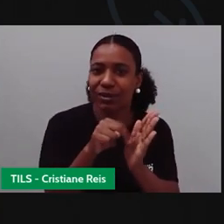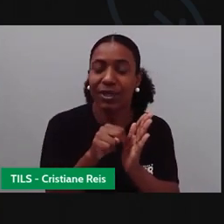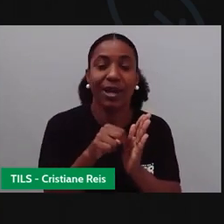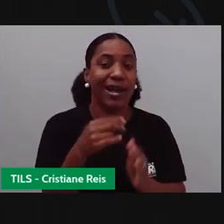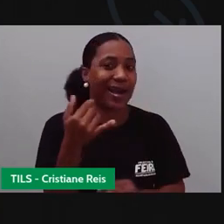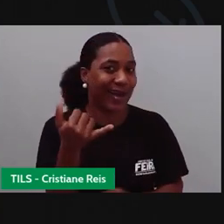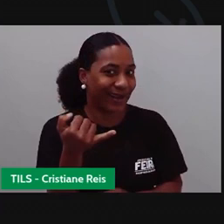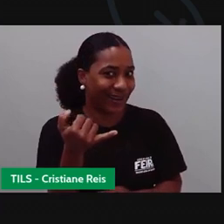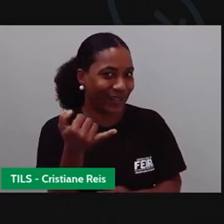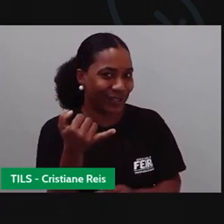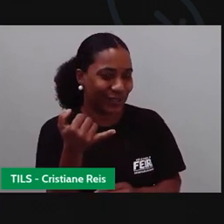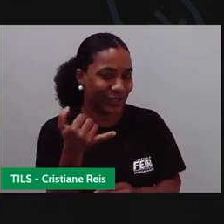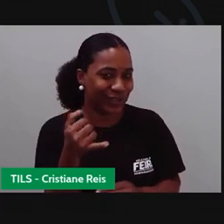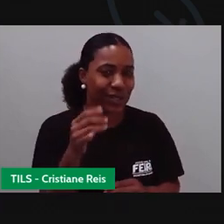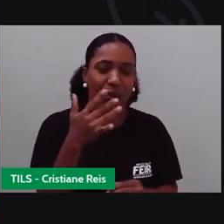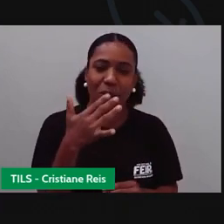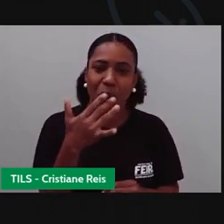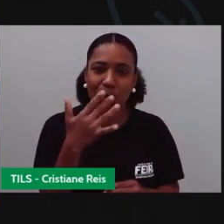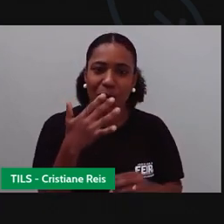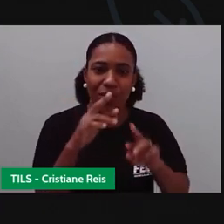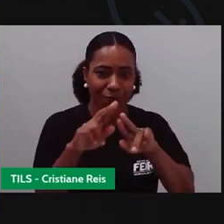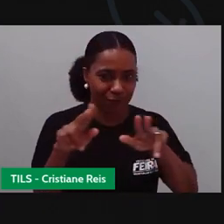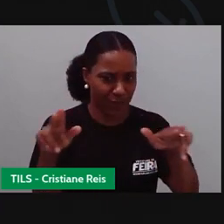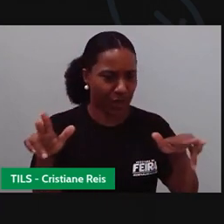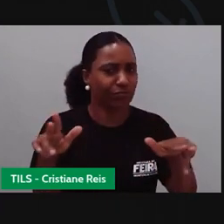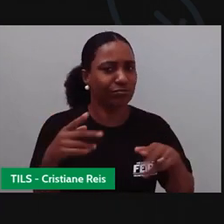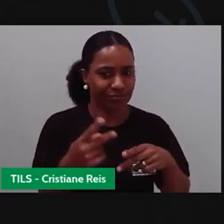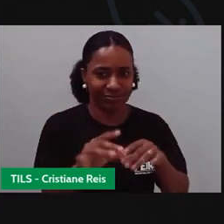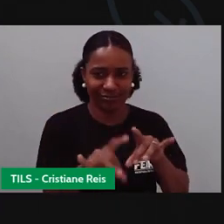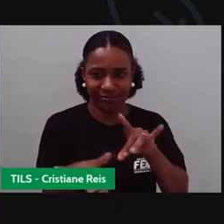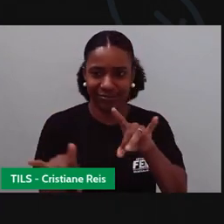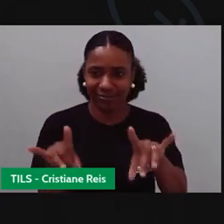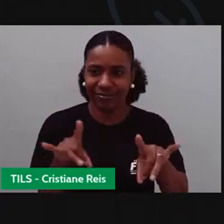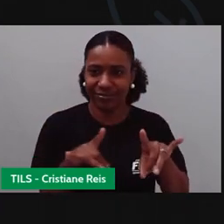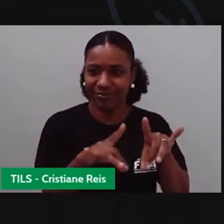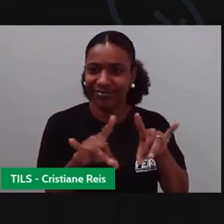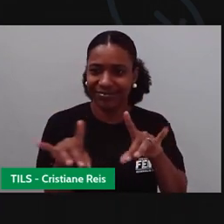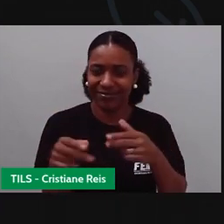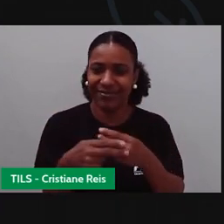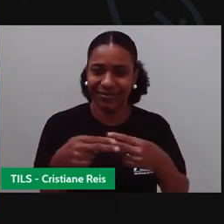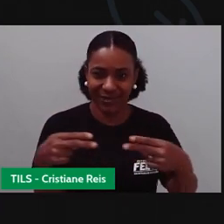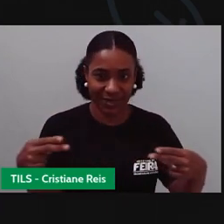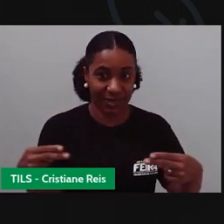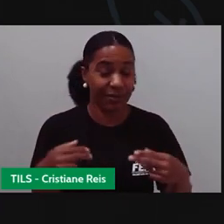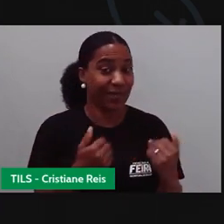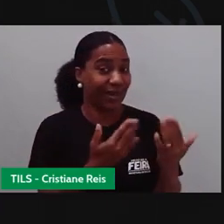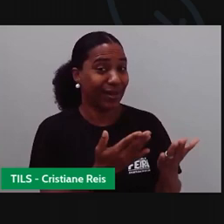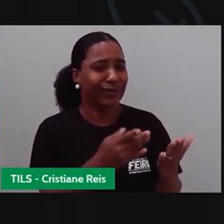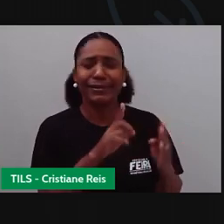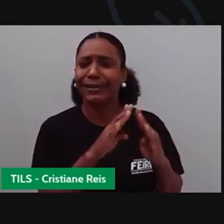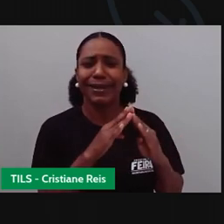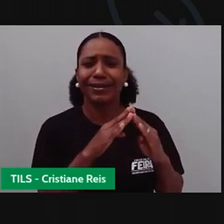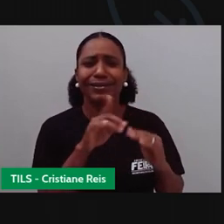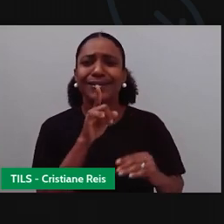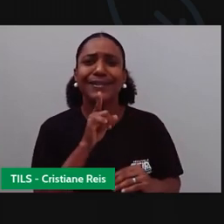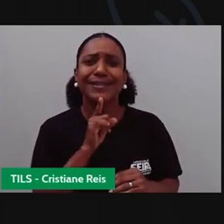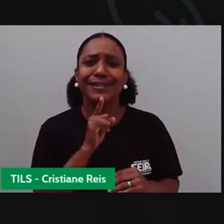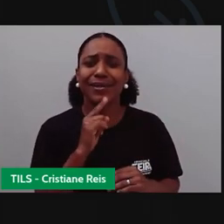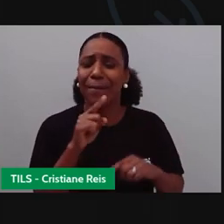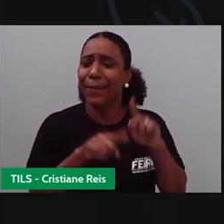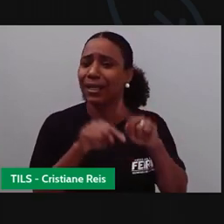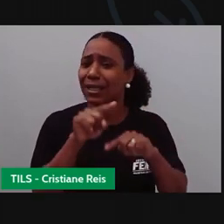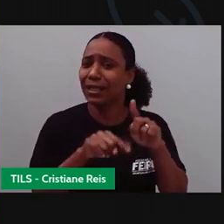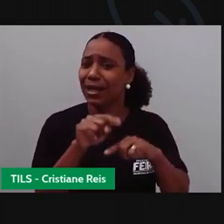canetinha colorida, não é isso? Isso é o que a Pró tem aqui. Mas, vamos imaginar que Cris, lá na casa dela, não tenha todo esse material.